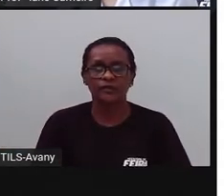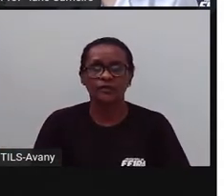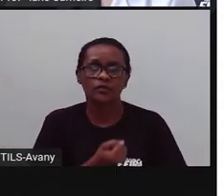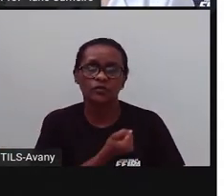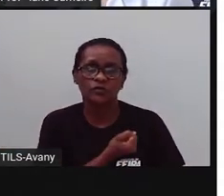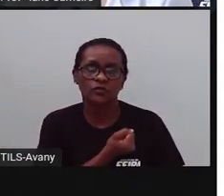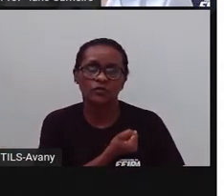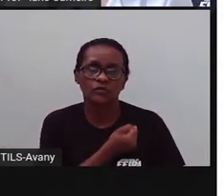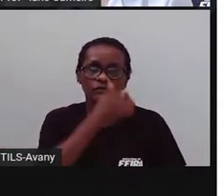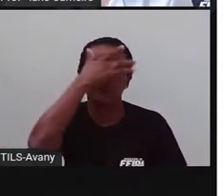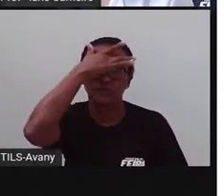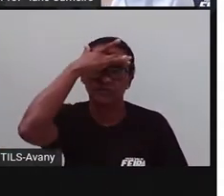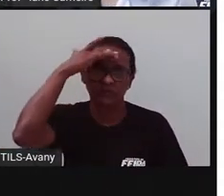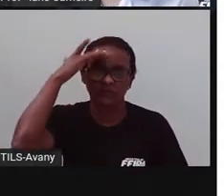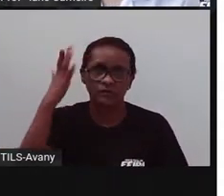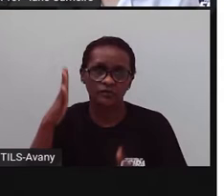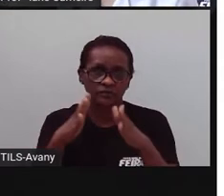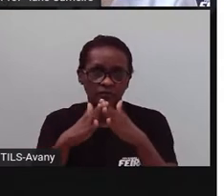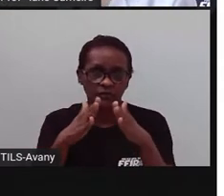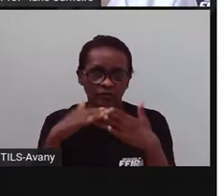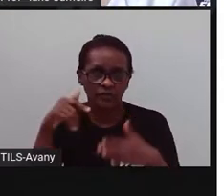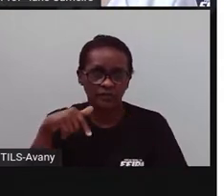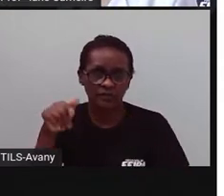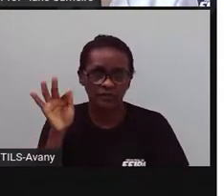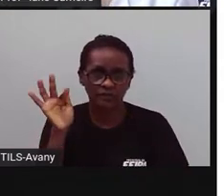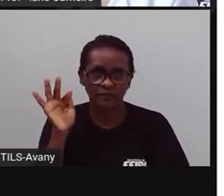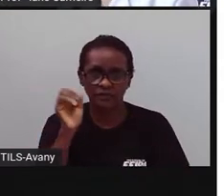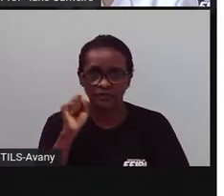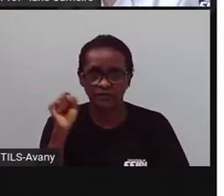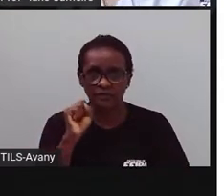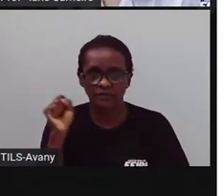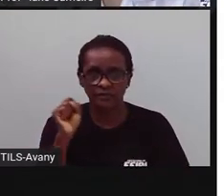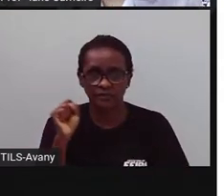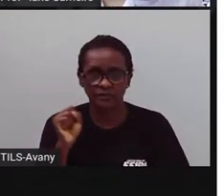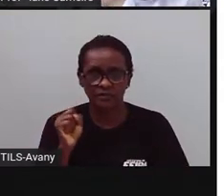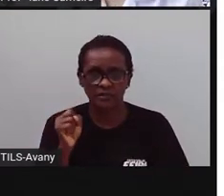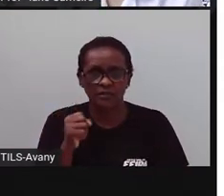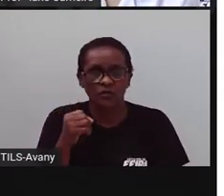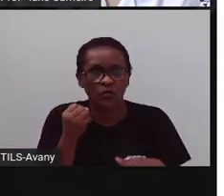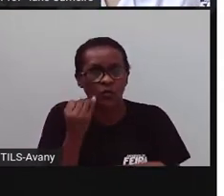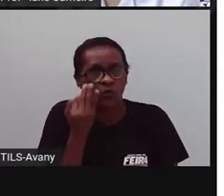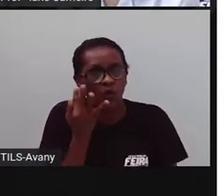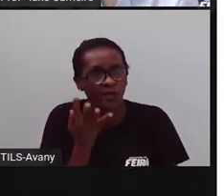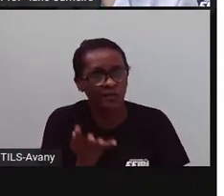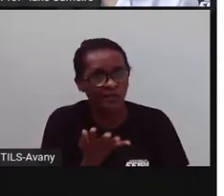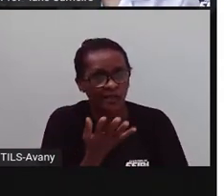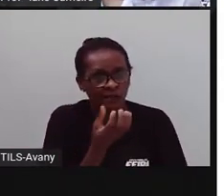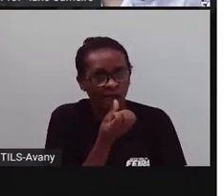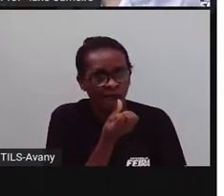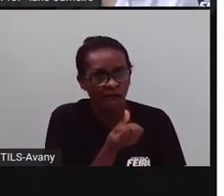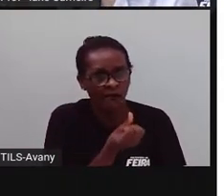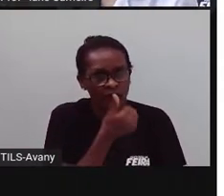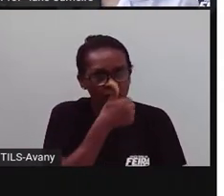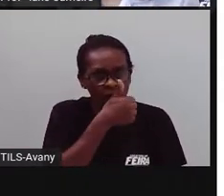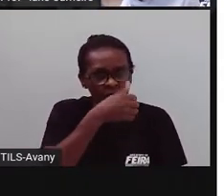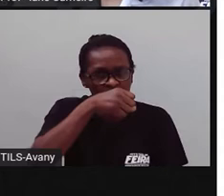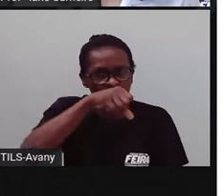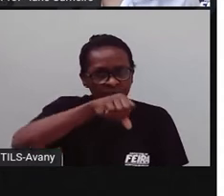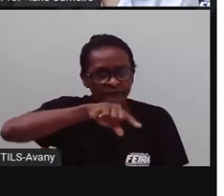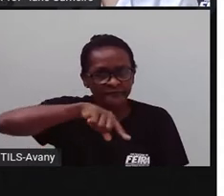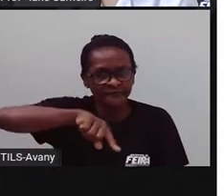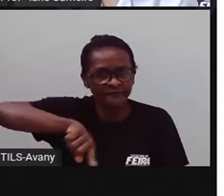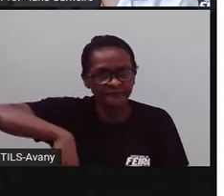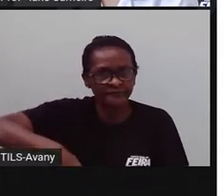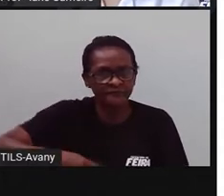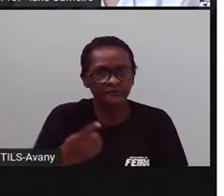aqui, ele não é exato, né? Porque pode ser que estejam nascendo agora pessoas, né? Crianças estejam nascendo agora